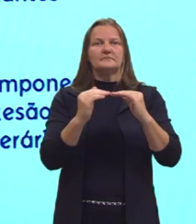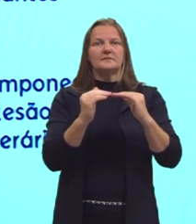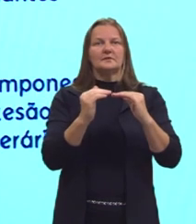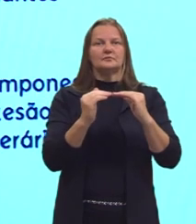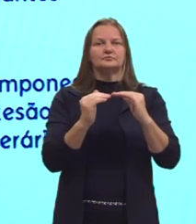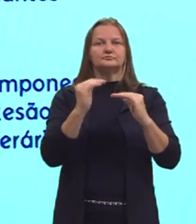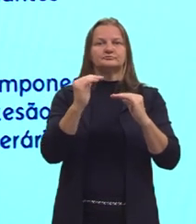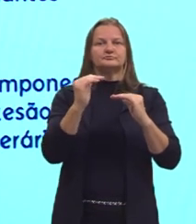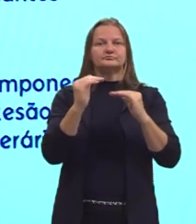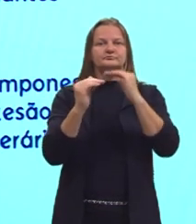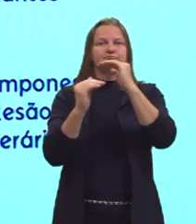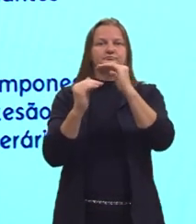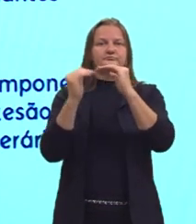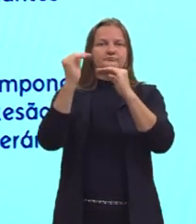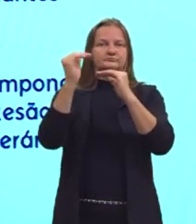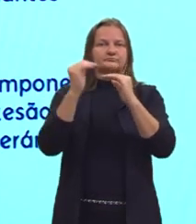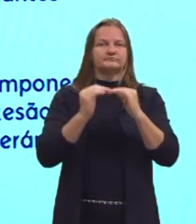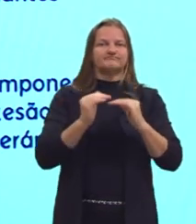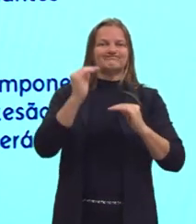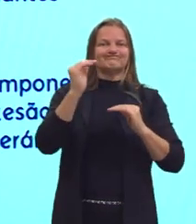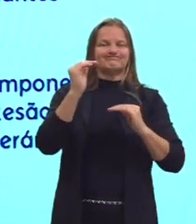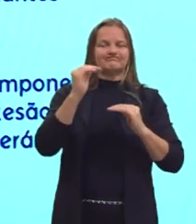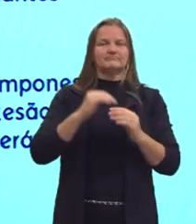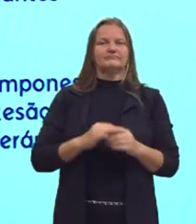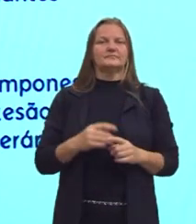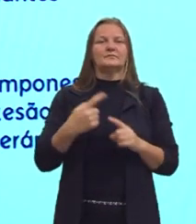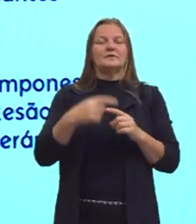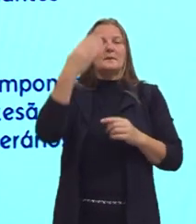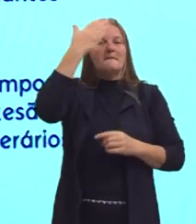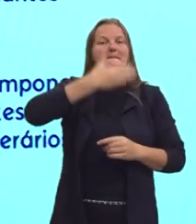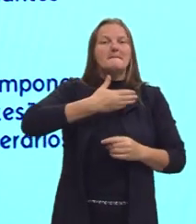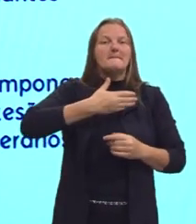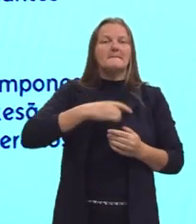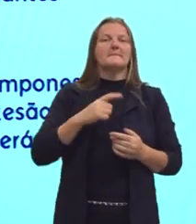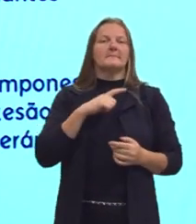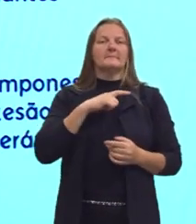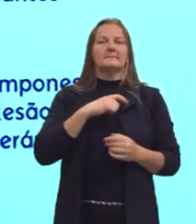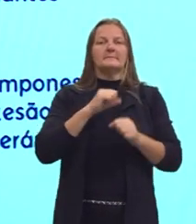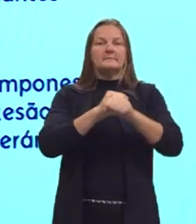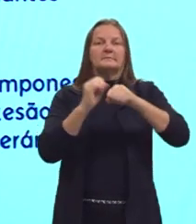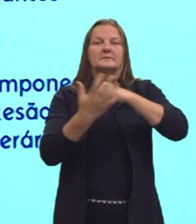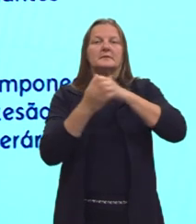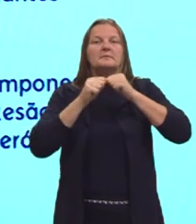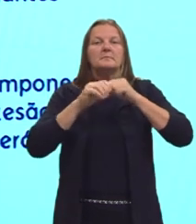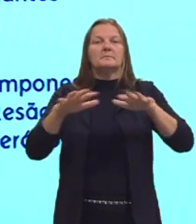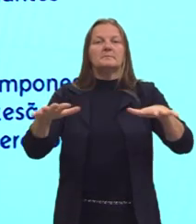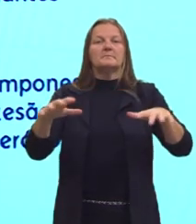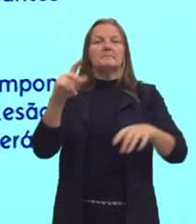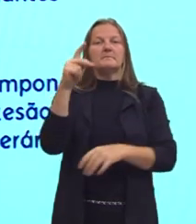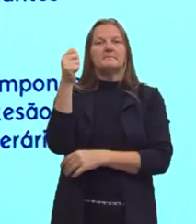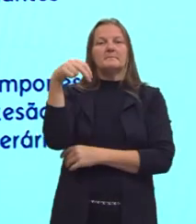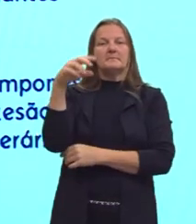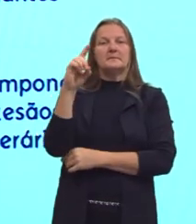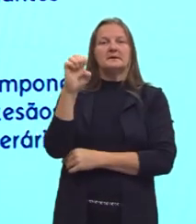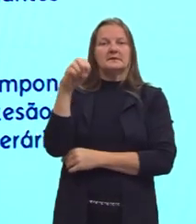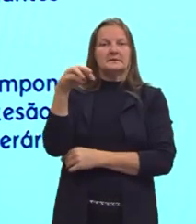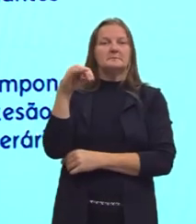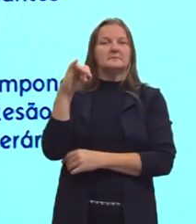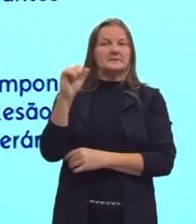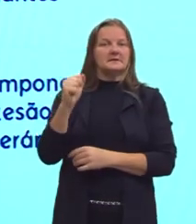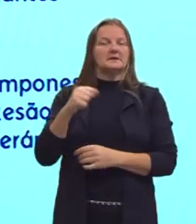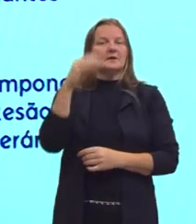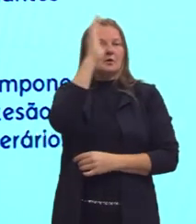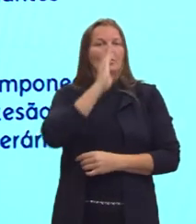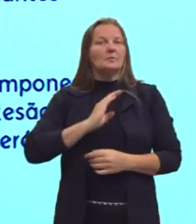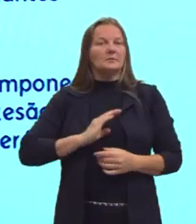de pessoas na classe baixa, né? E isso comprova a mídia, informações desta semana, trazendo que o